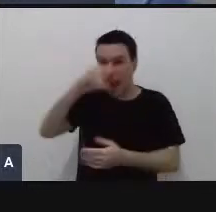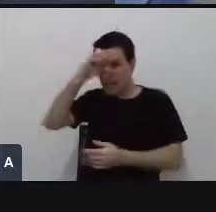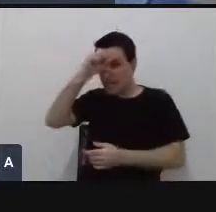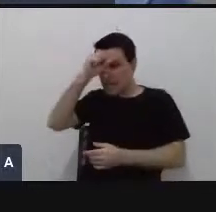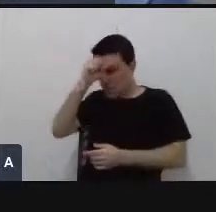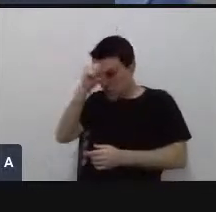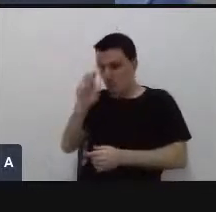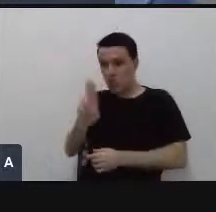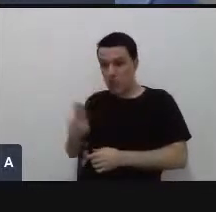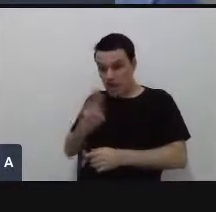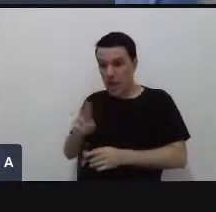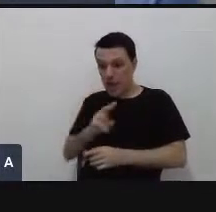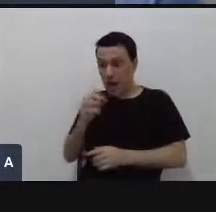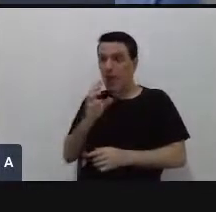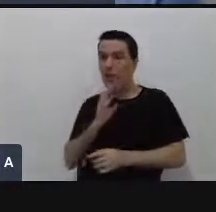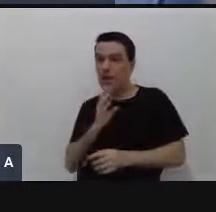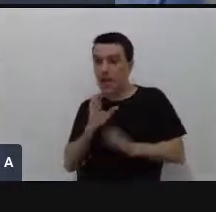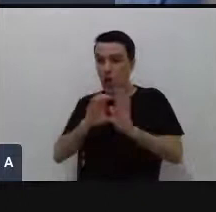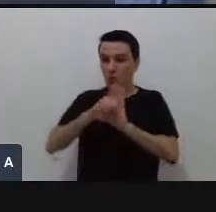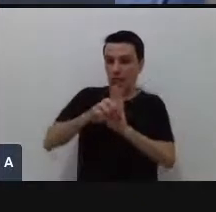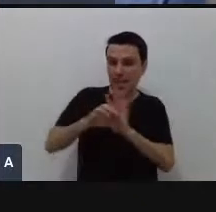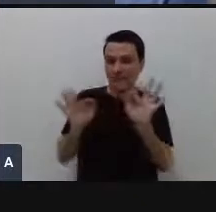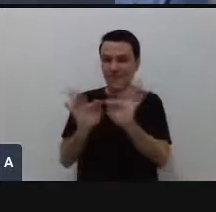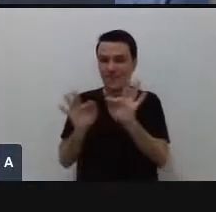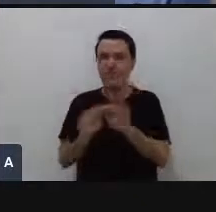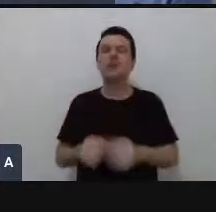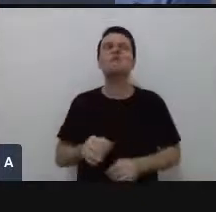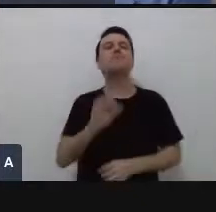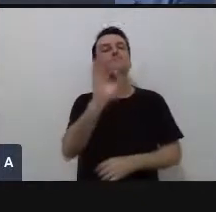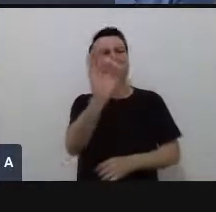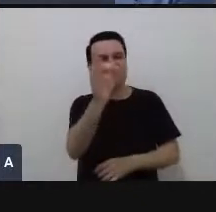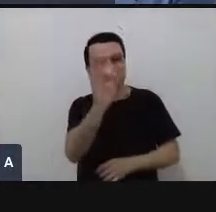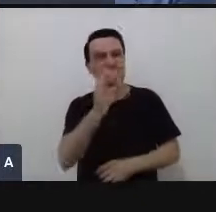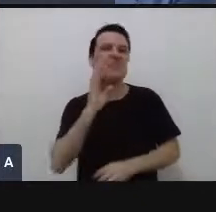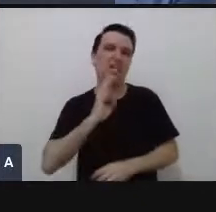Exatamente, Victor. Legal? É bem isso aí mesmo.